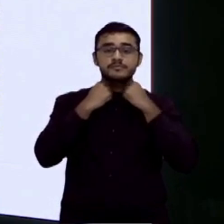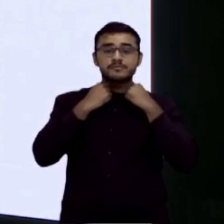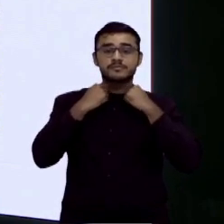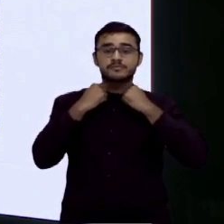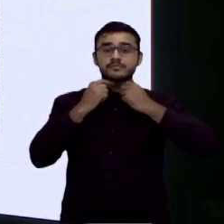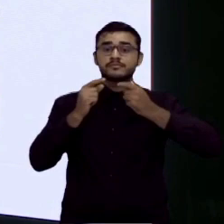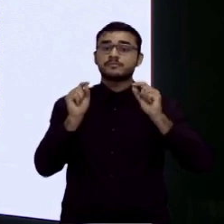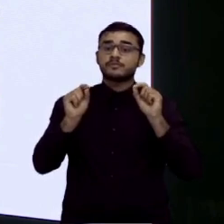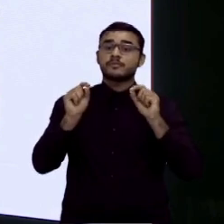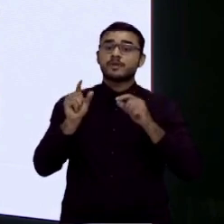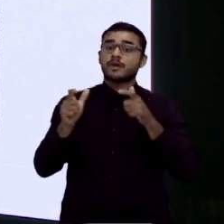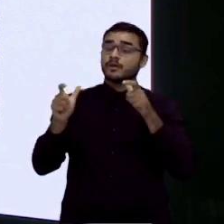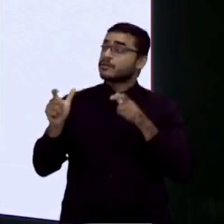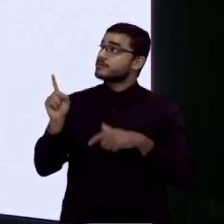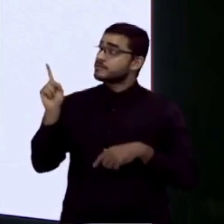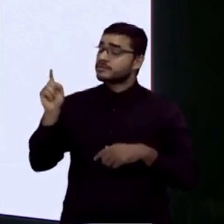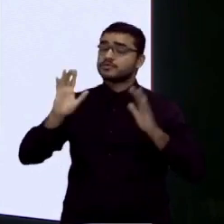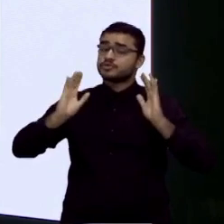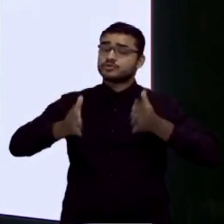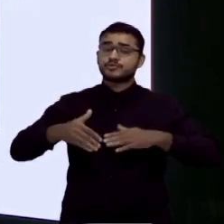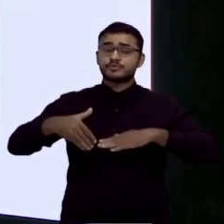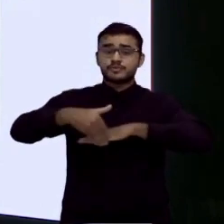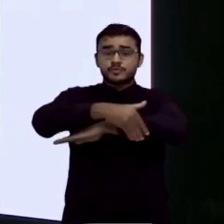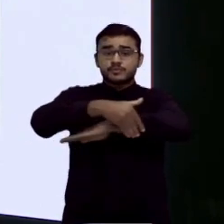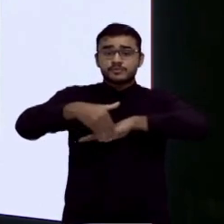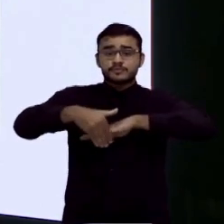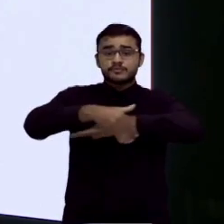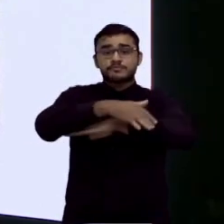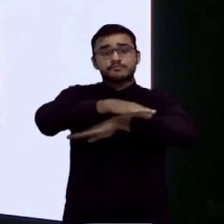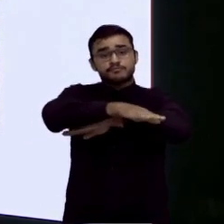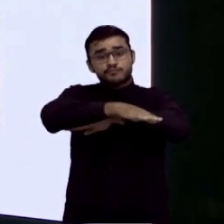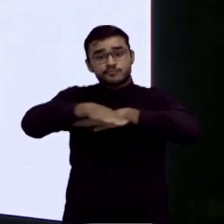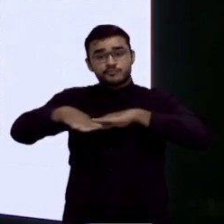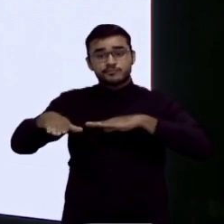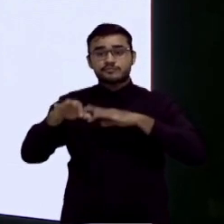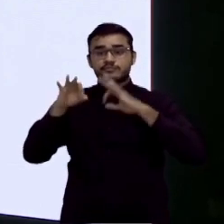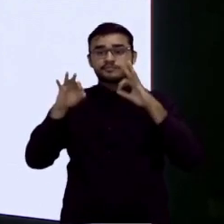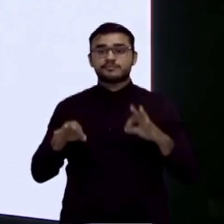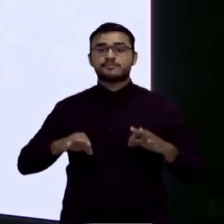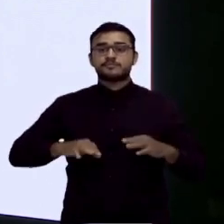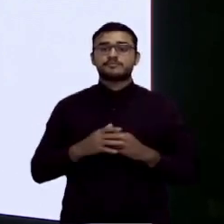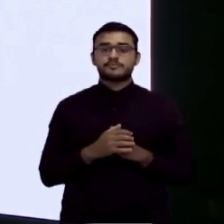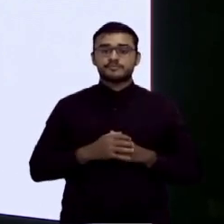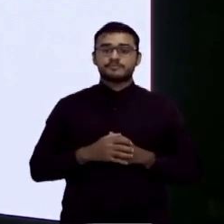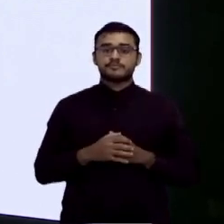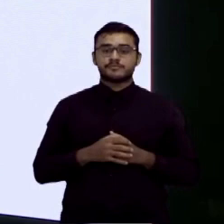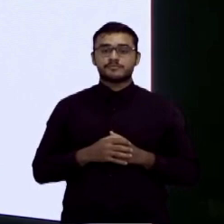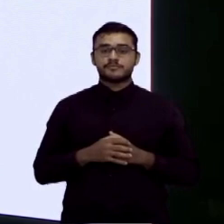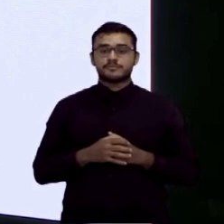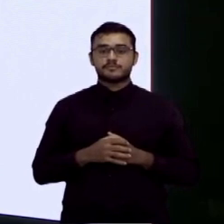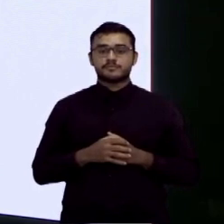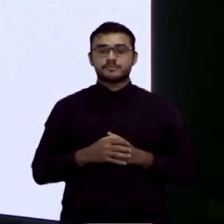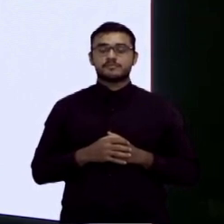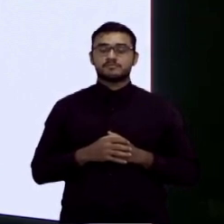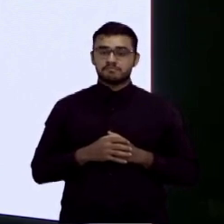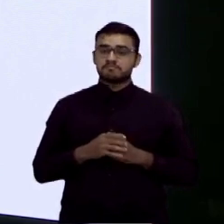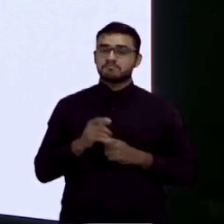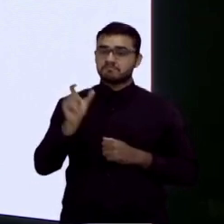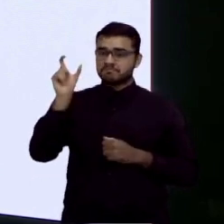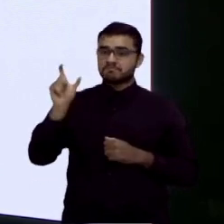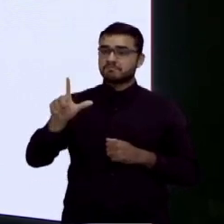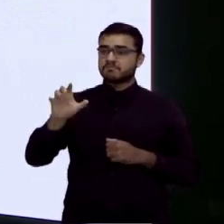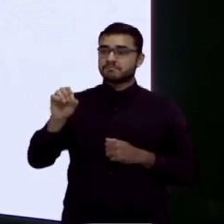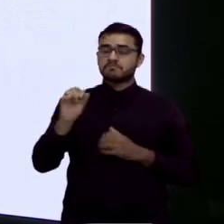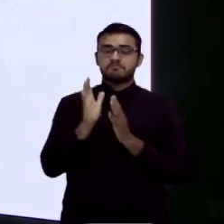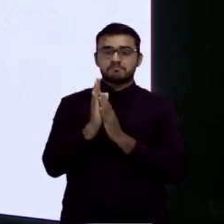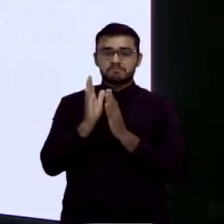tapar, tá tapado. Então, das três, olha aí como tá bonito aí, ó. O Léo pediu, parabéns, Léo. Beleza